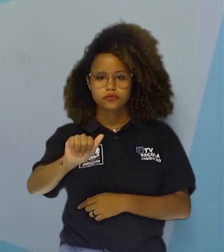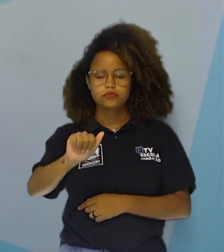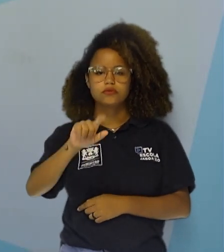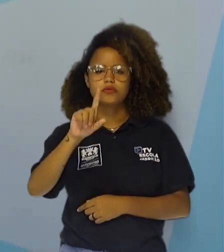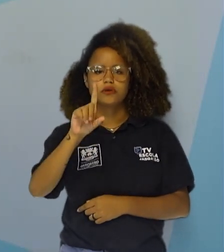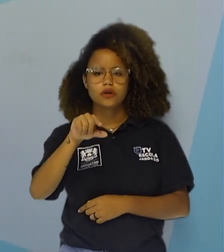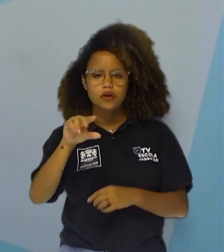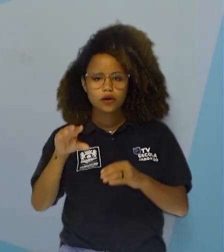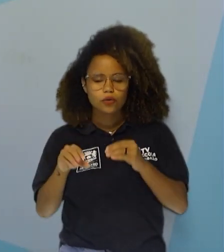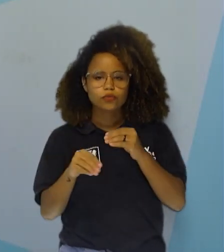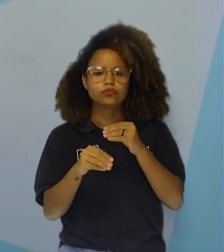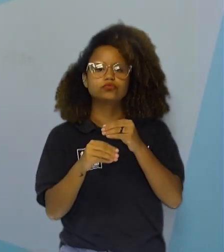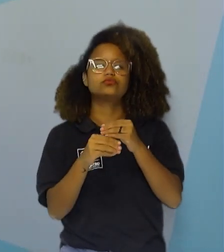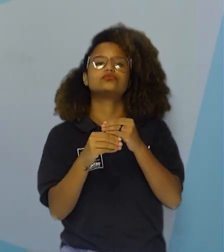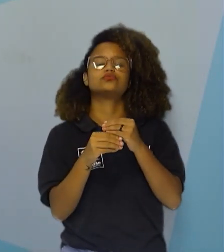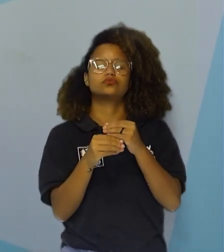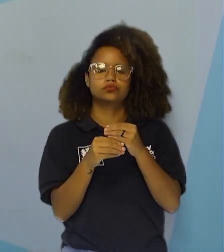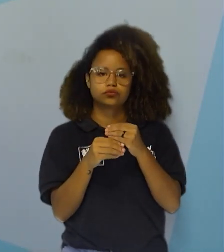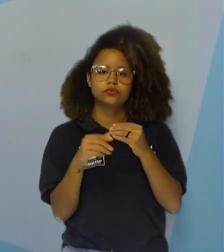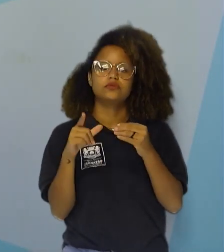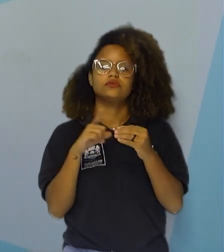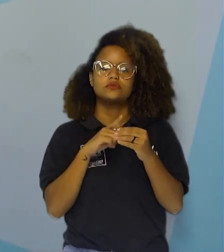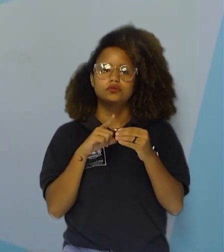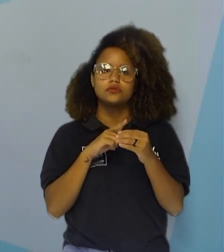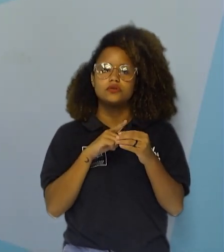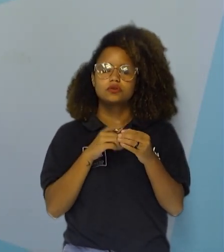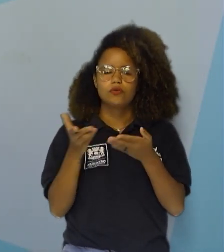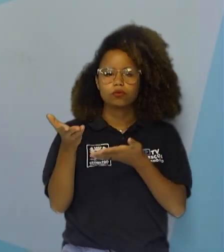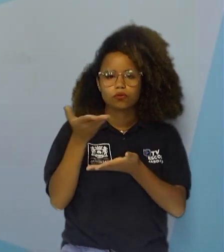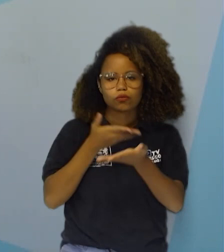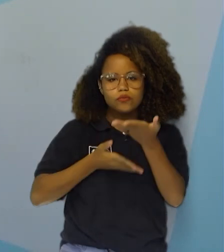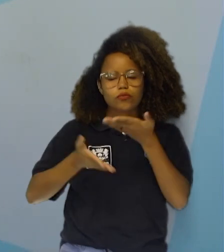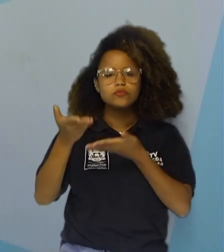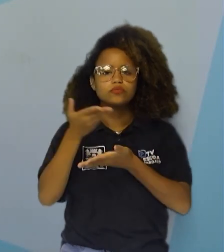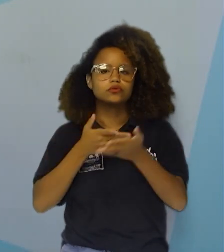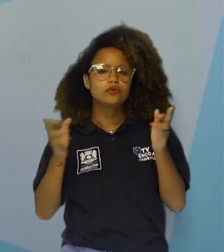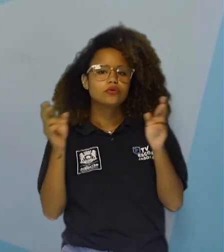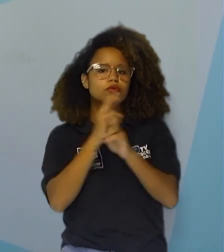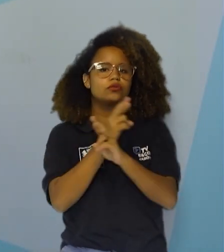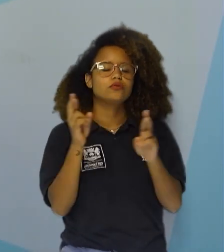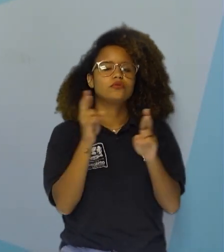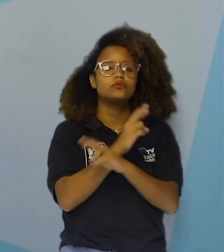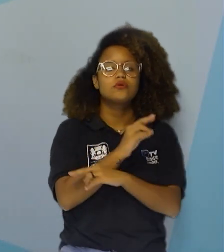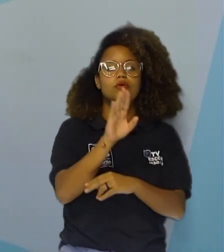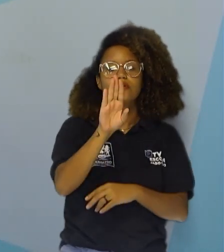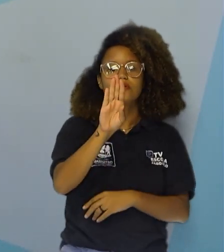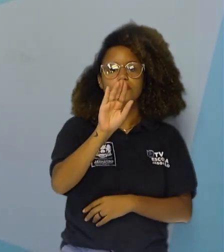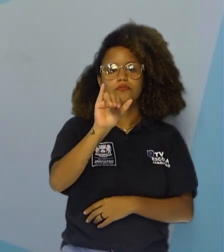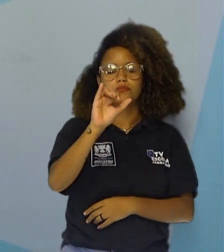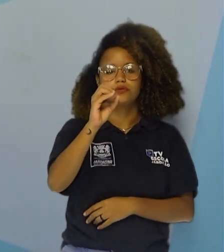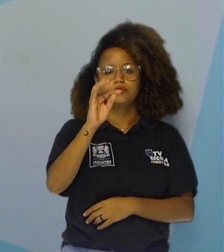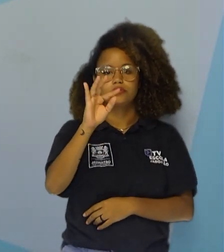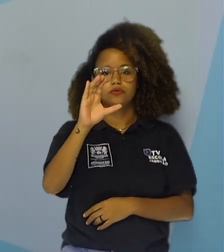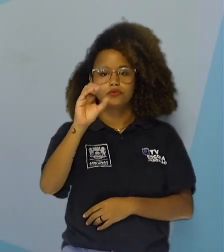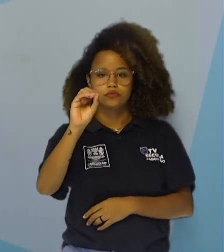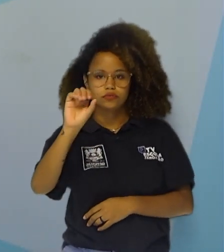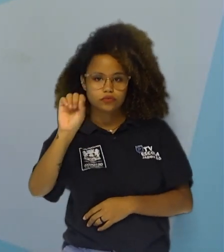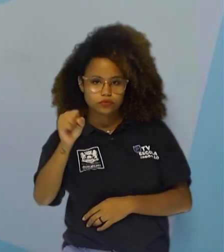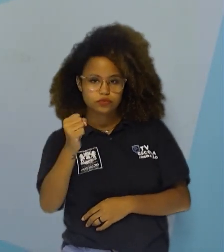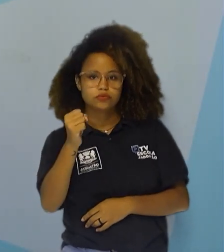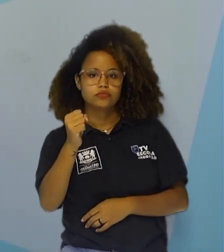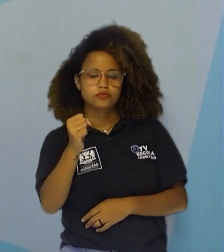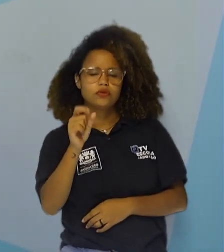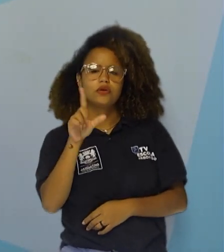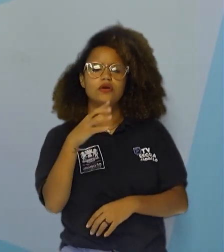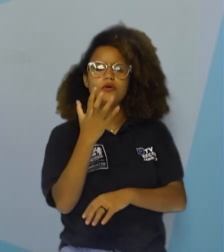conjunto formado pelas interações entre os componentes bióticos, como os organismos vivos. No caso,